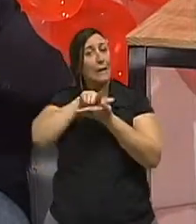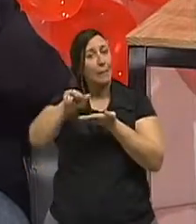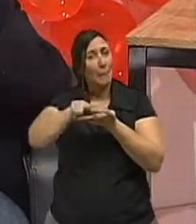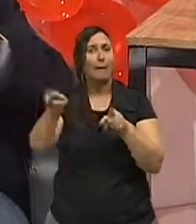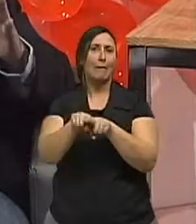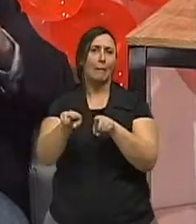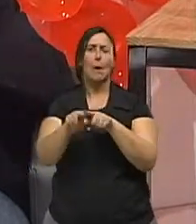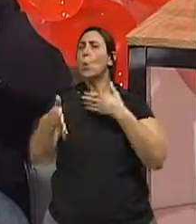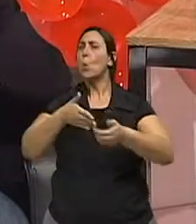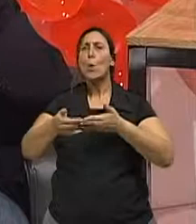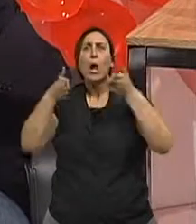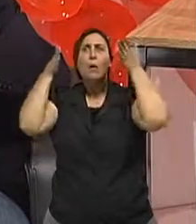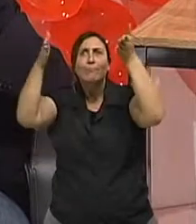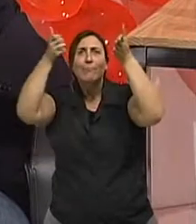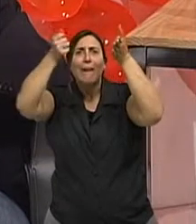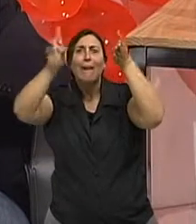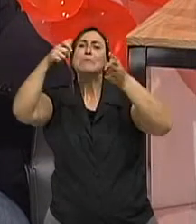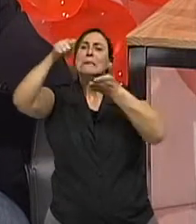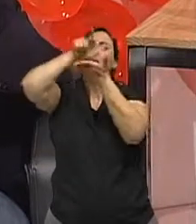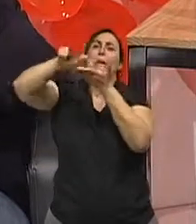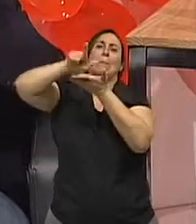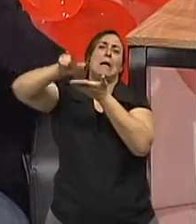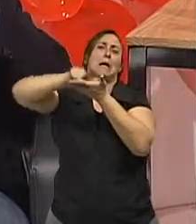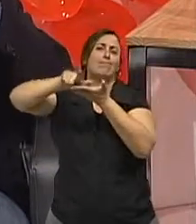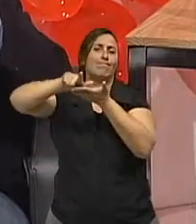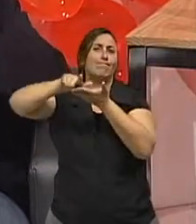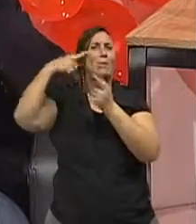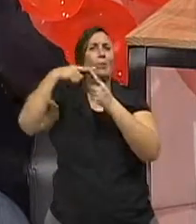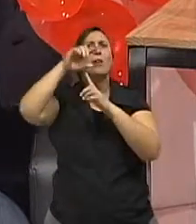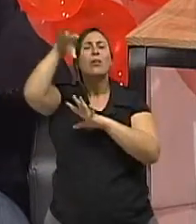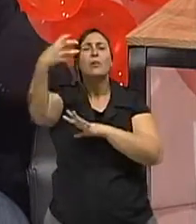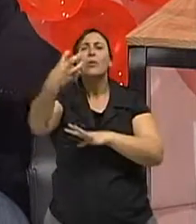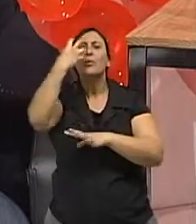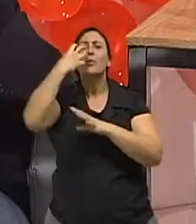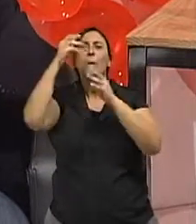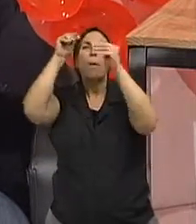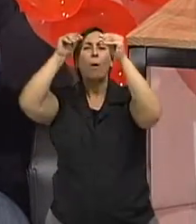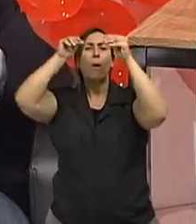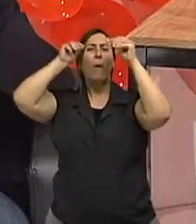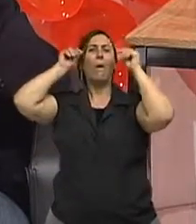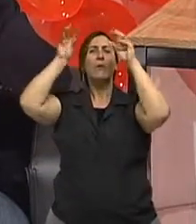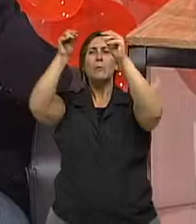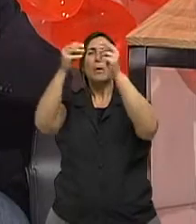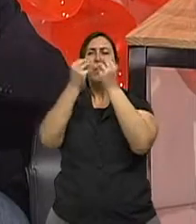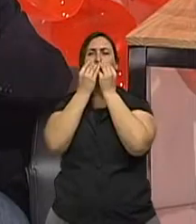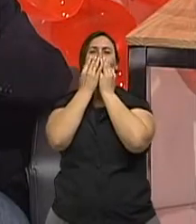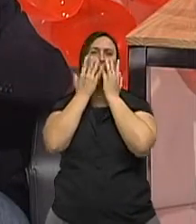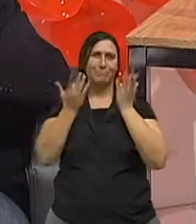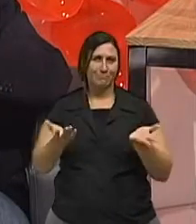esse? Qualquer tipo de ar Qualquer tipo de ar-condicionado. Tá. E procurar ventilar os ambientes. Isso é fundamental.